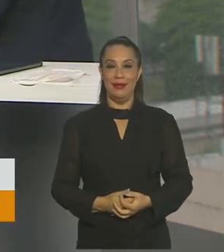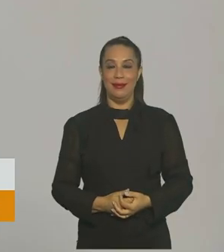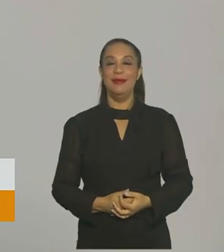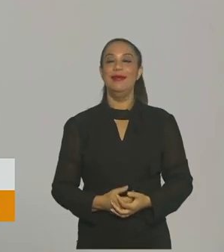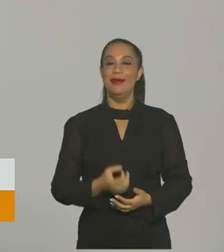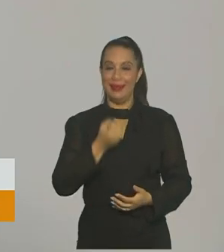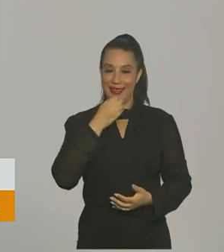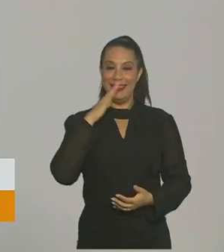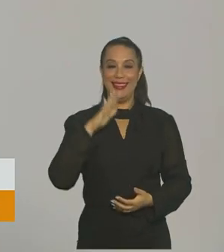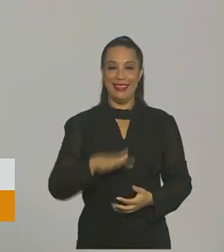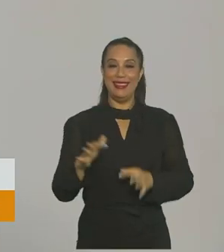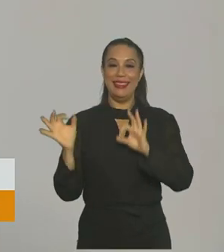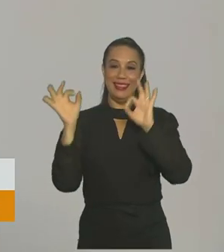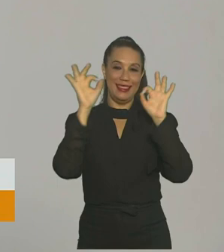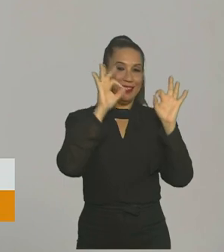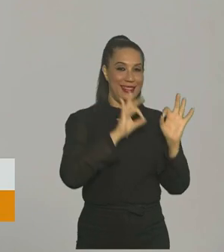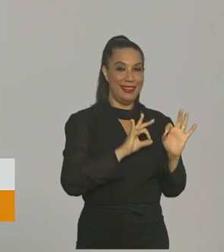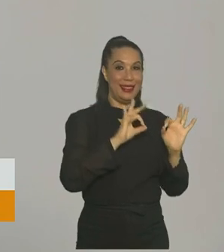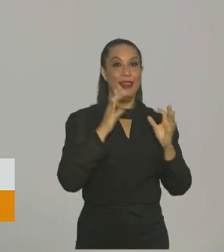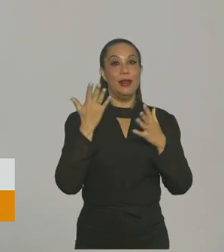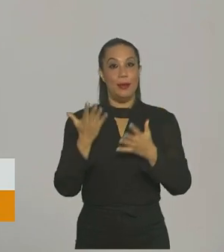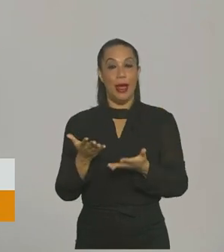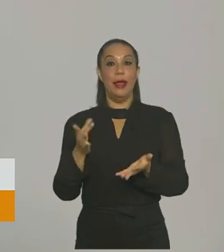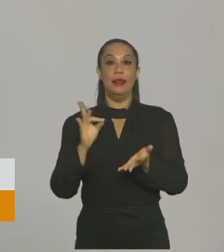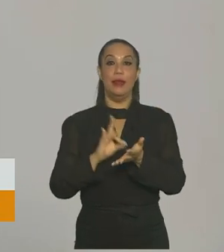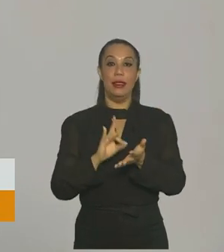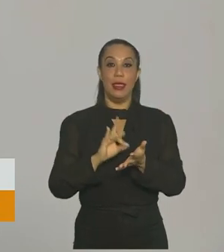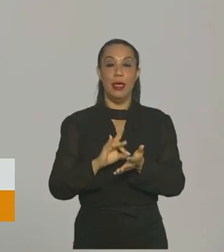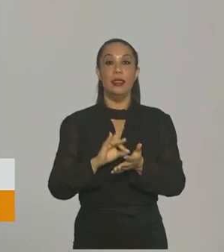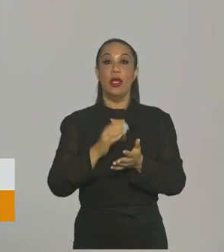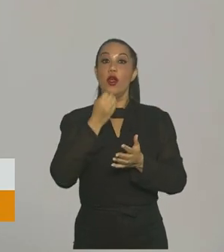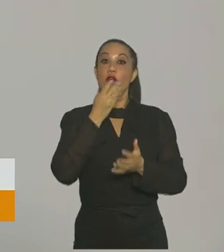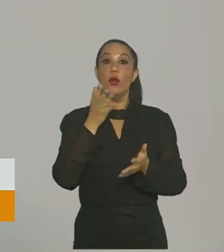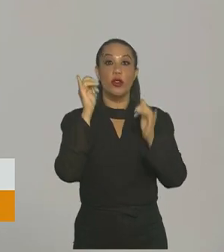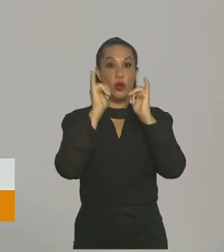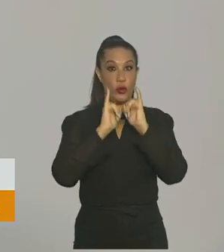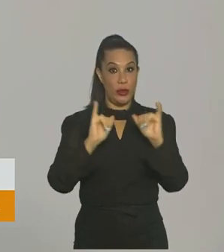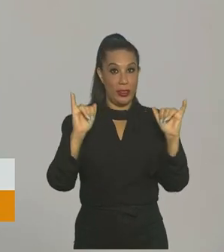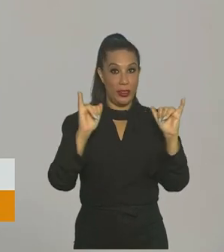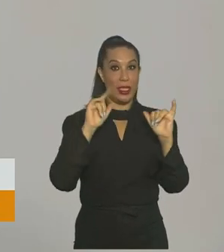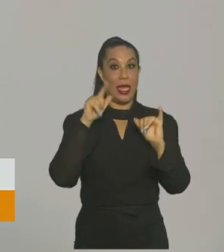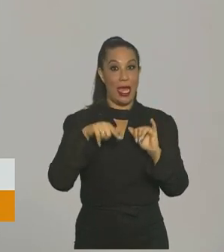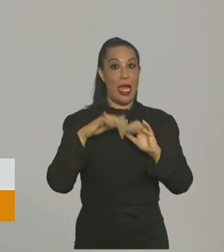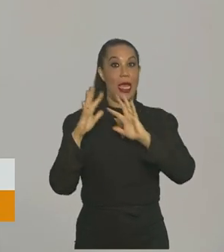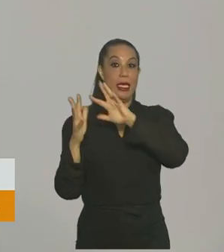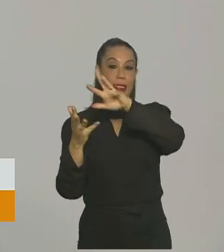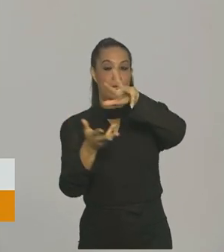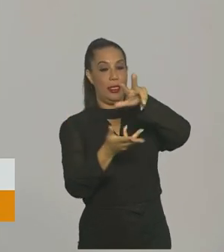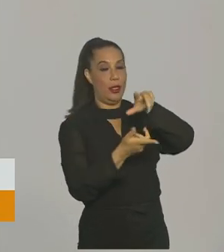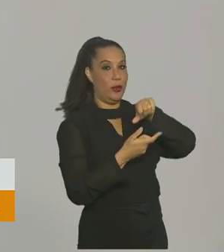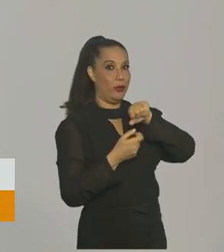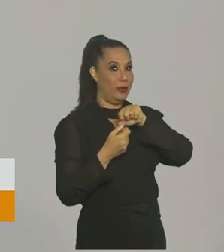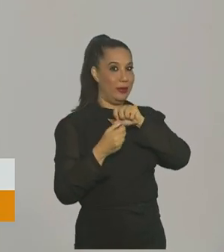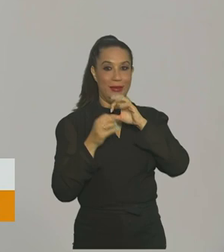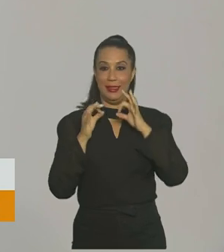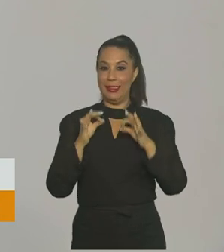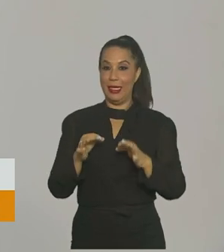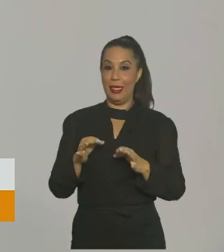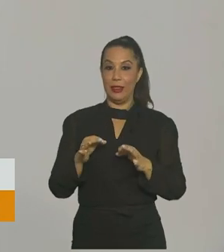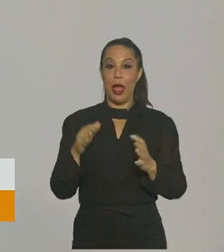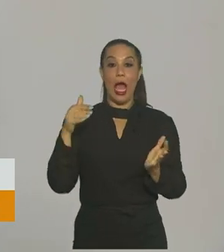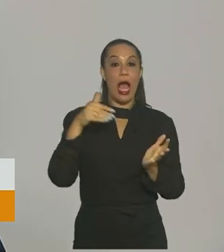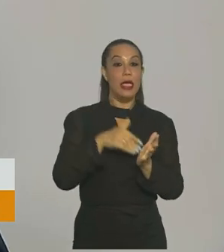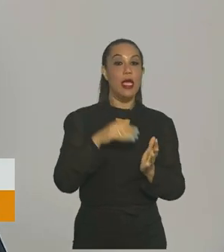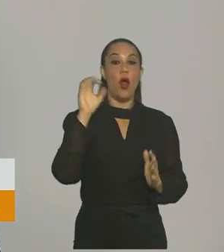Boa tarde, Braga. Boa tarde a todos que estão nos ouvindo. Olha, as boas notícias estão vindo da área internacional, está certo? Até